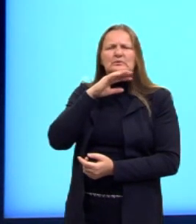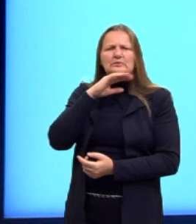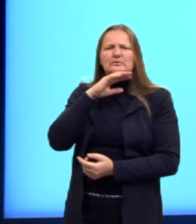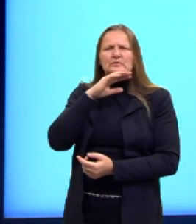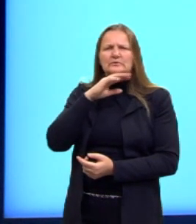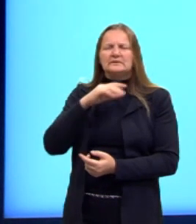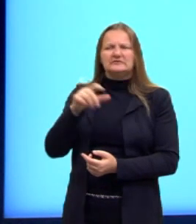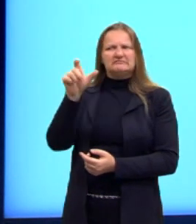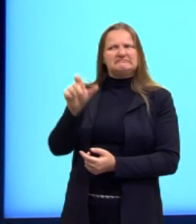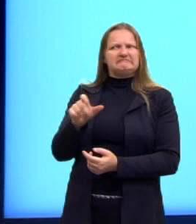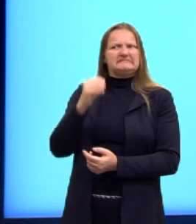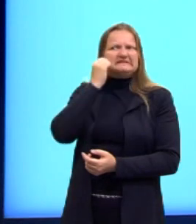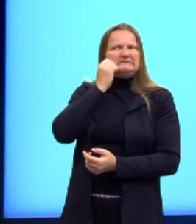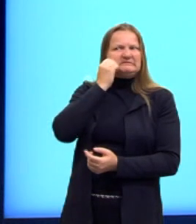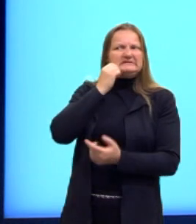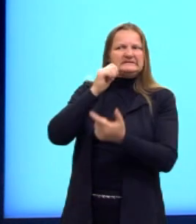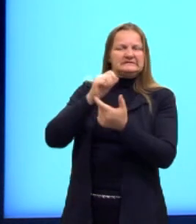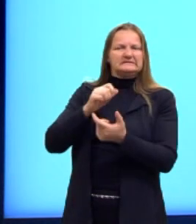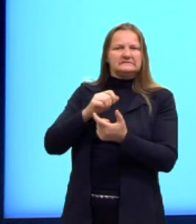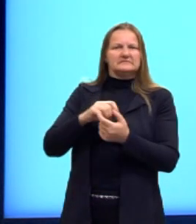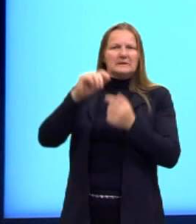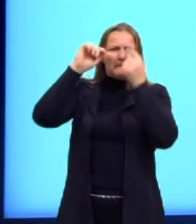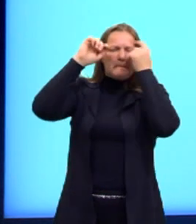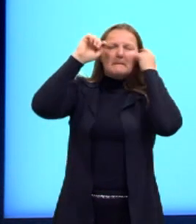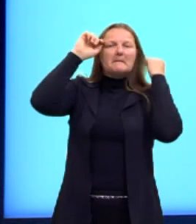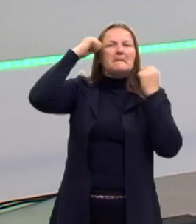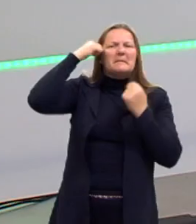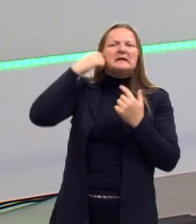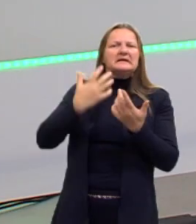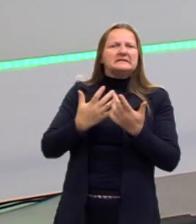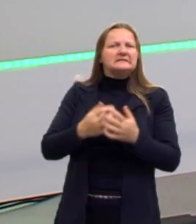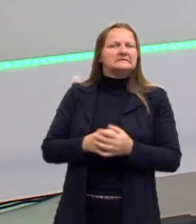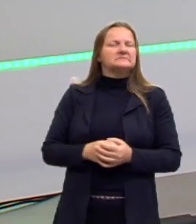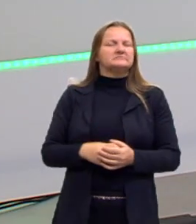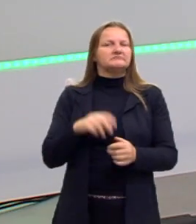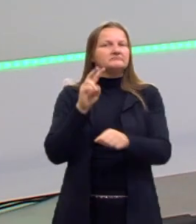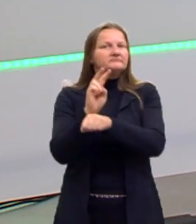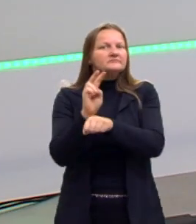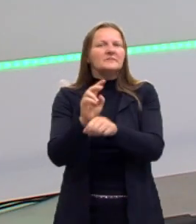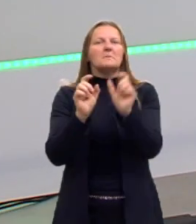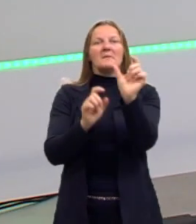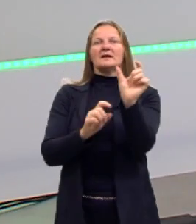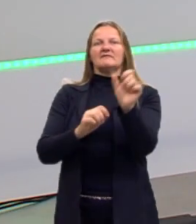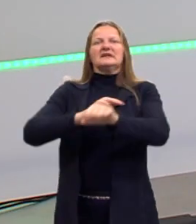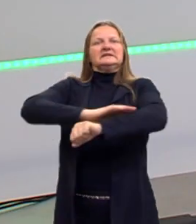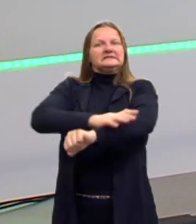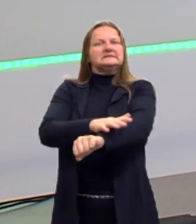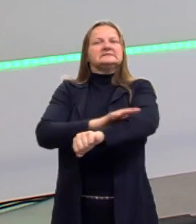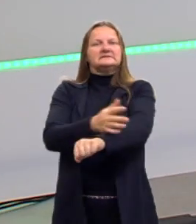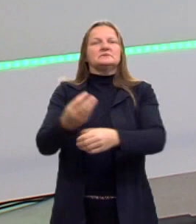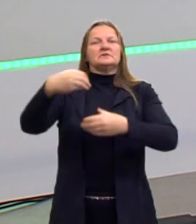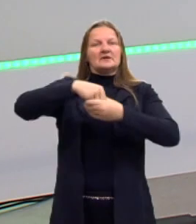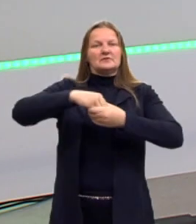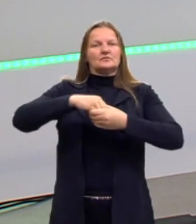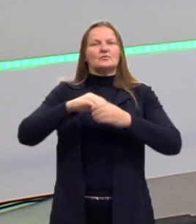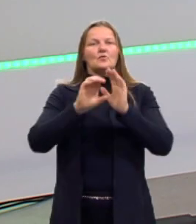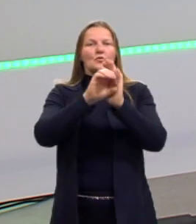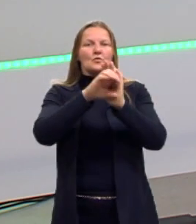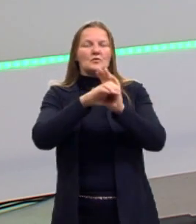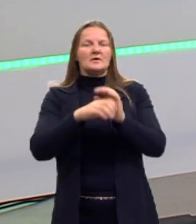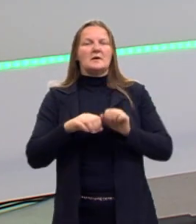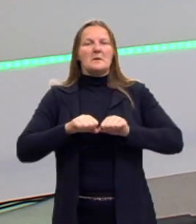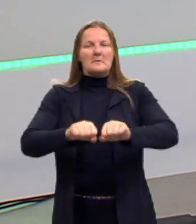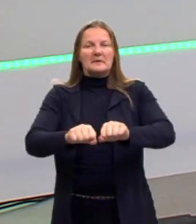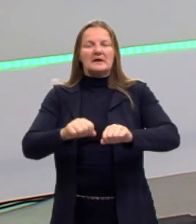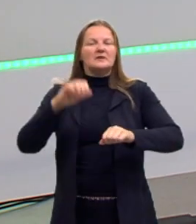ruim. Então, aqui eu quero falar com vocês que a gente... Ali eu dei três exemplos. Mercado negro,